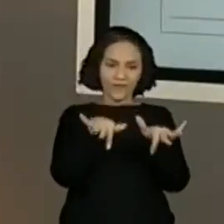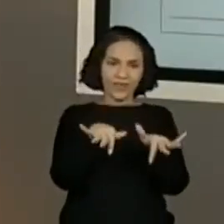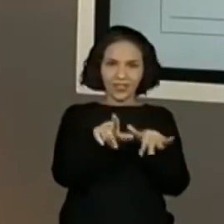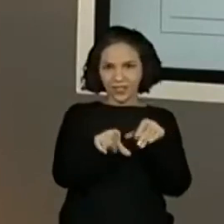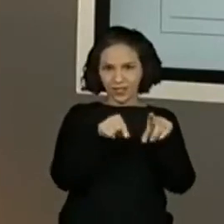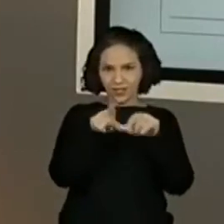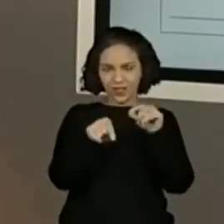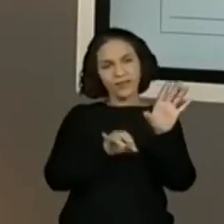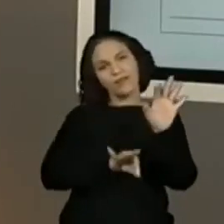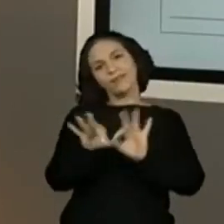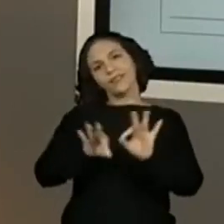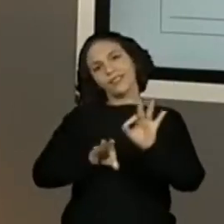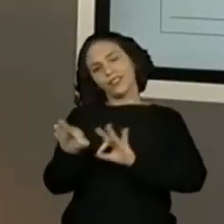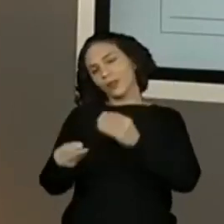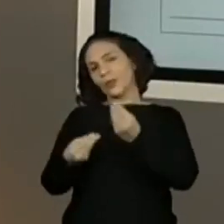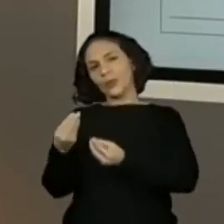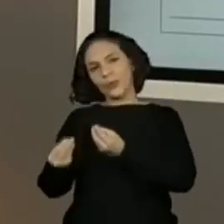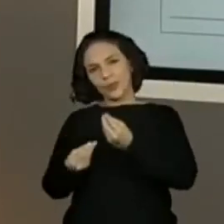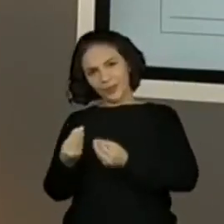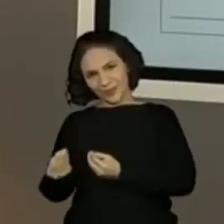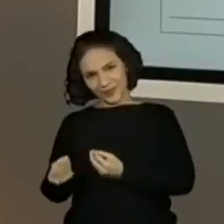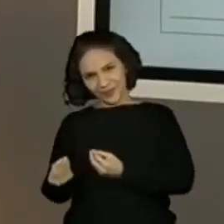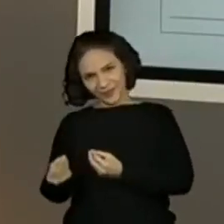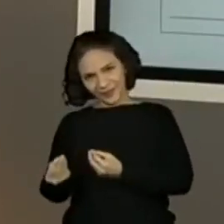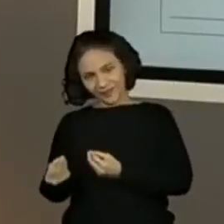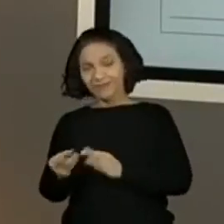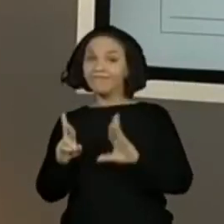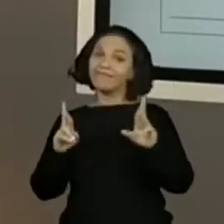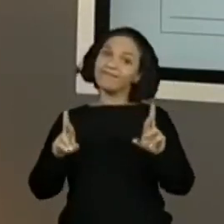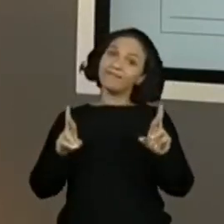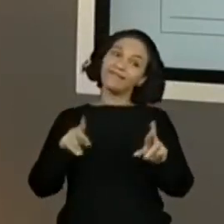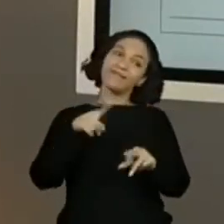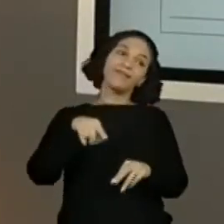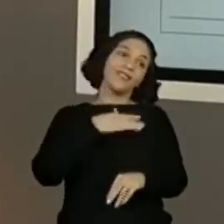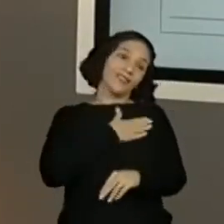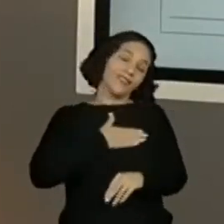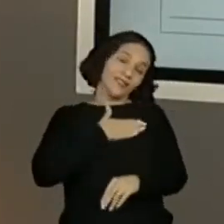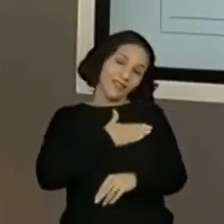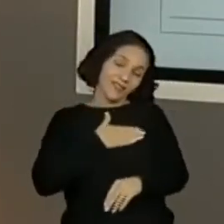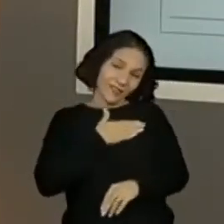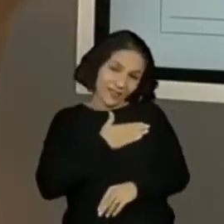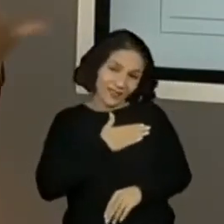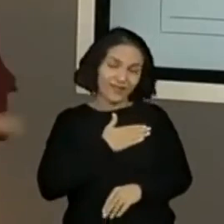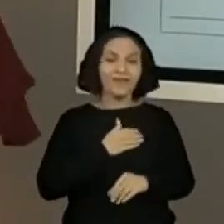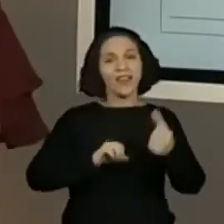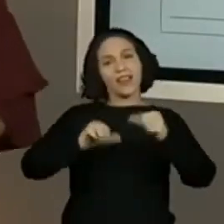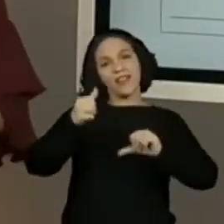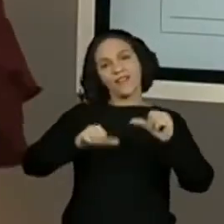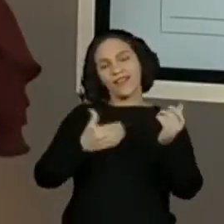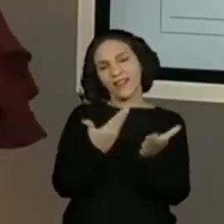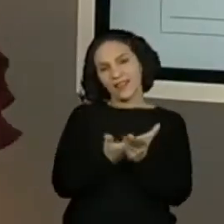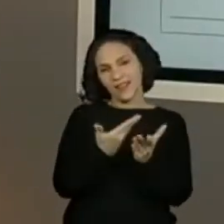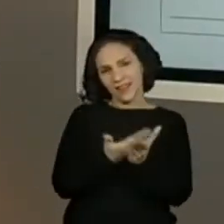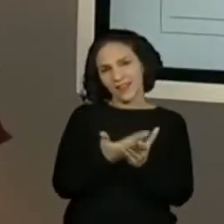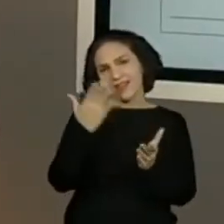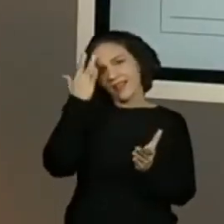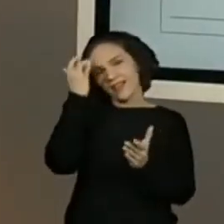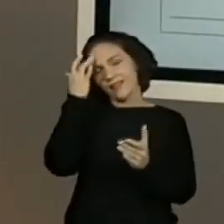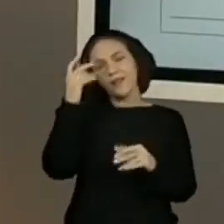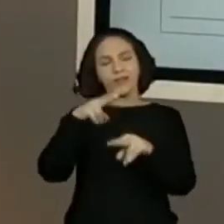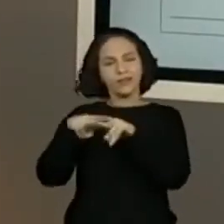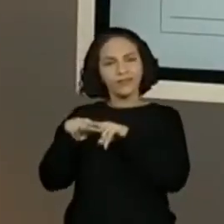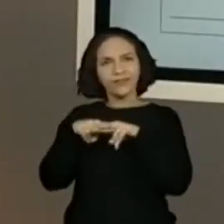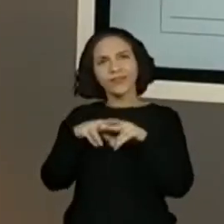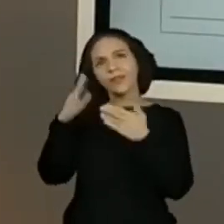vai planejar como vai ficar esse nosso conto. Espero que vocês estejam gostando. Sim. Avalie a nossa aula. Amanhã a gente retoma tudo